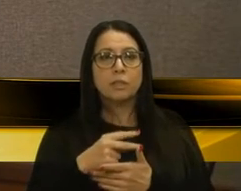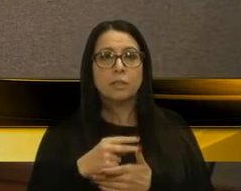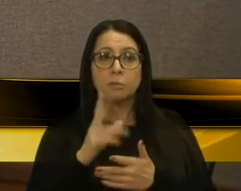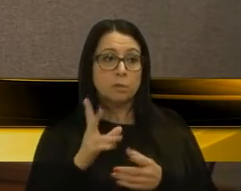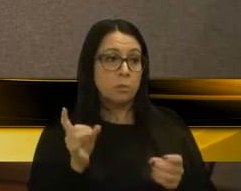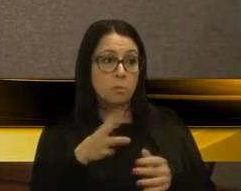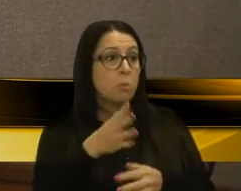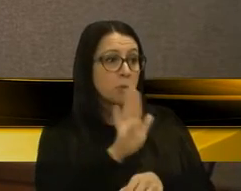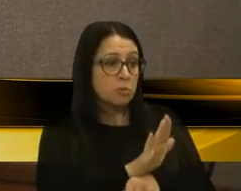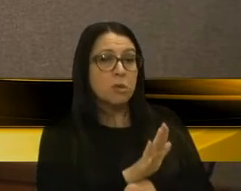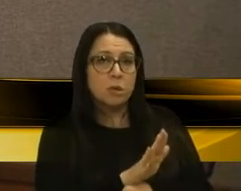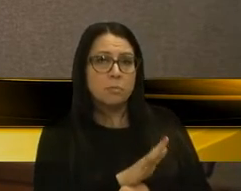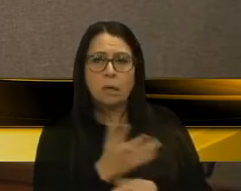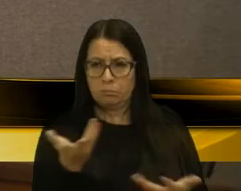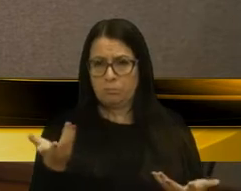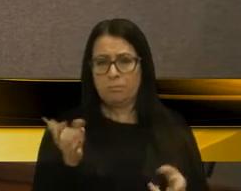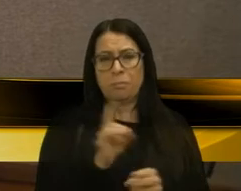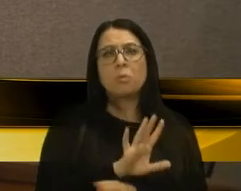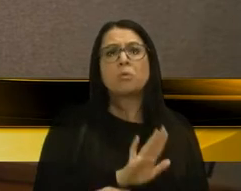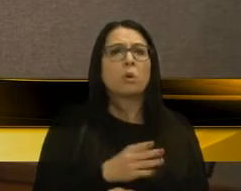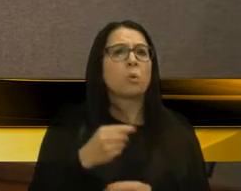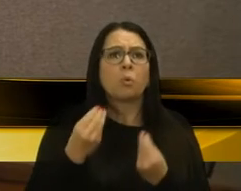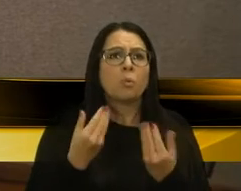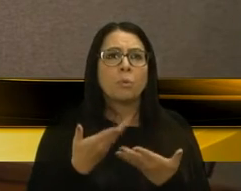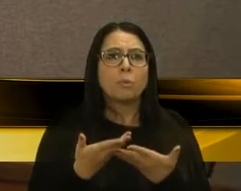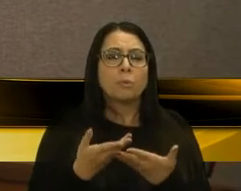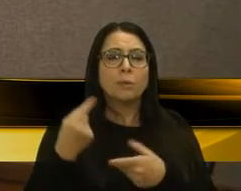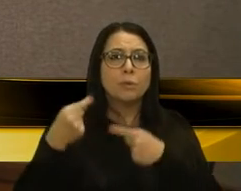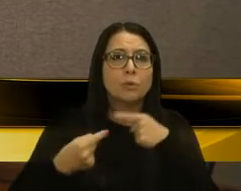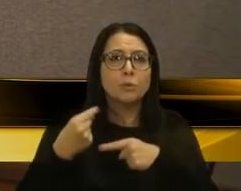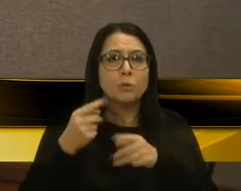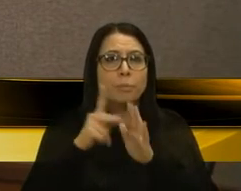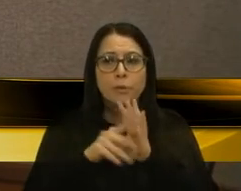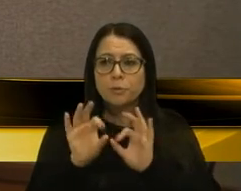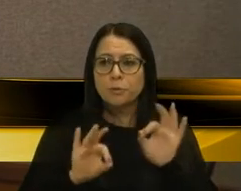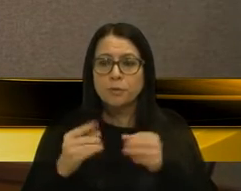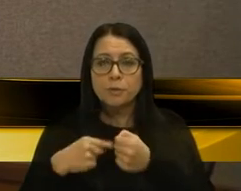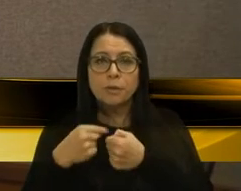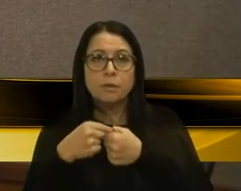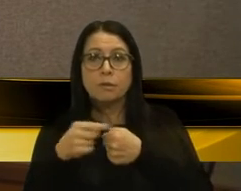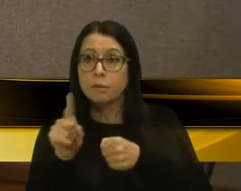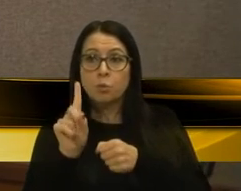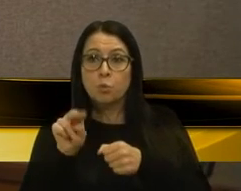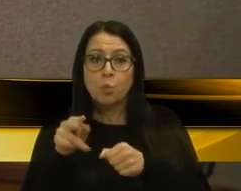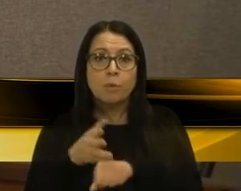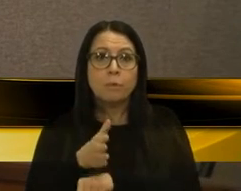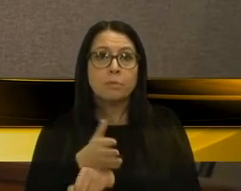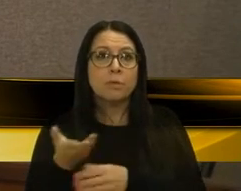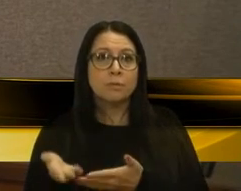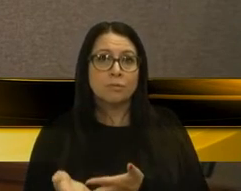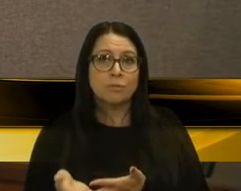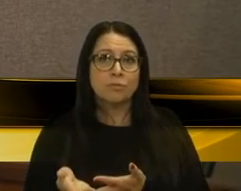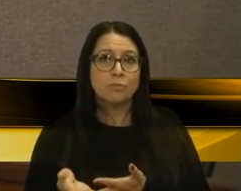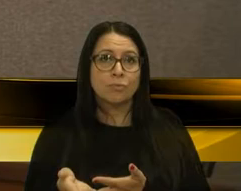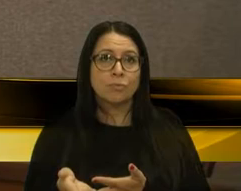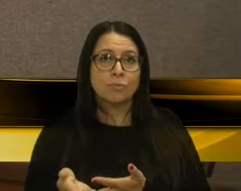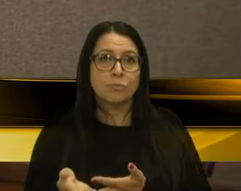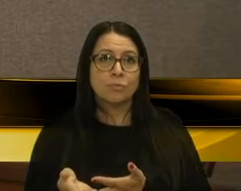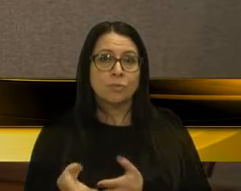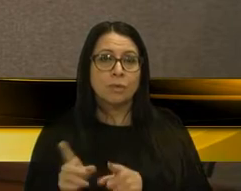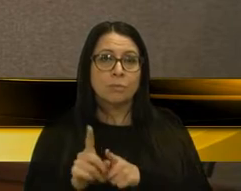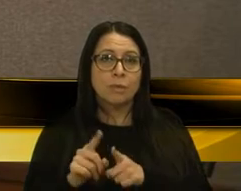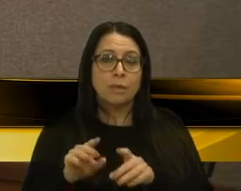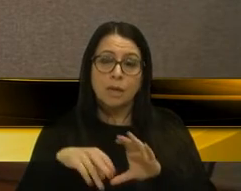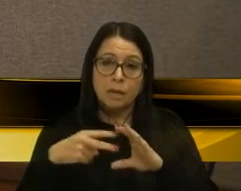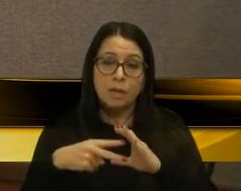ordens? Para discutir o plano diretor, se não participam? As ordens para que a Câmara diga amém para